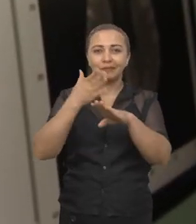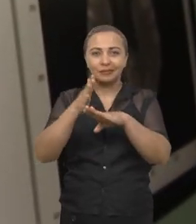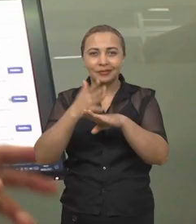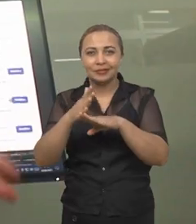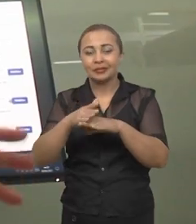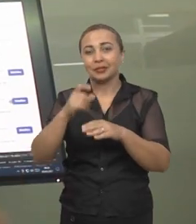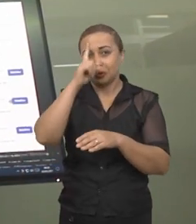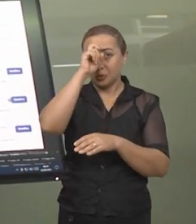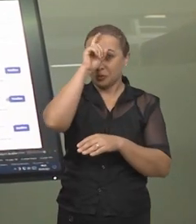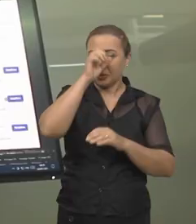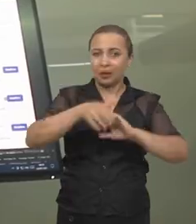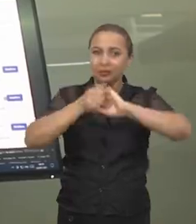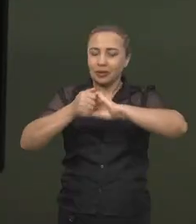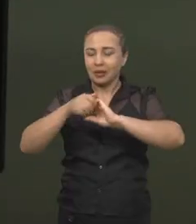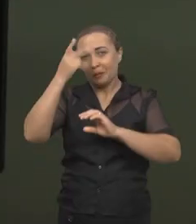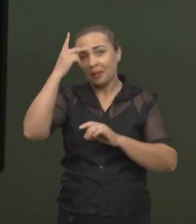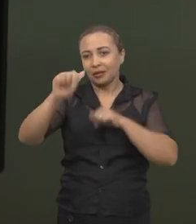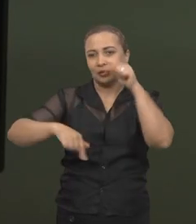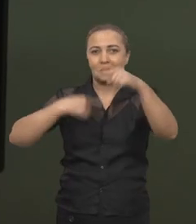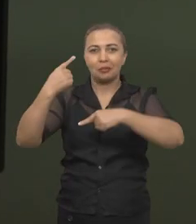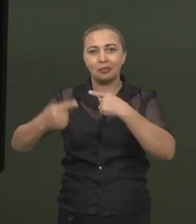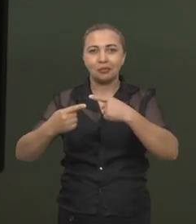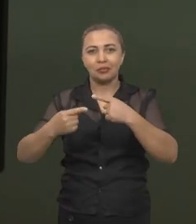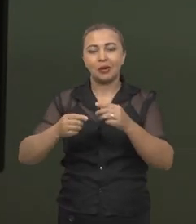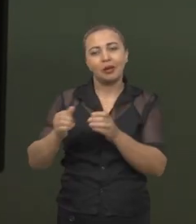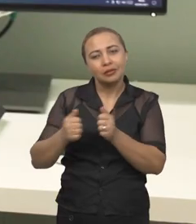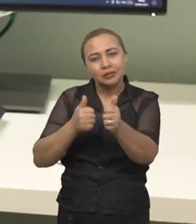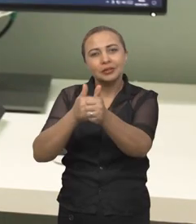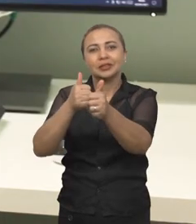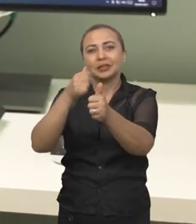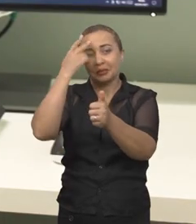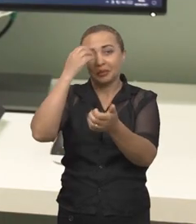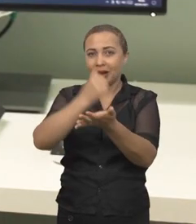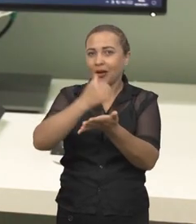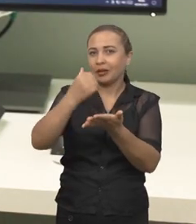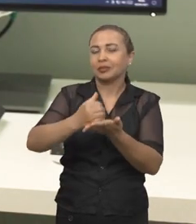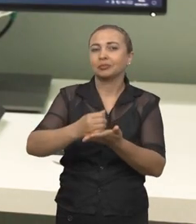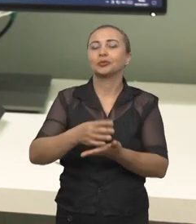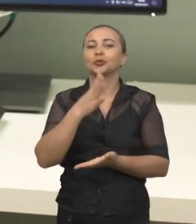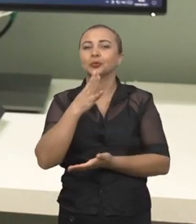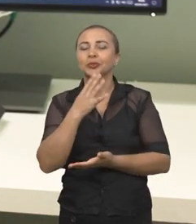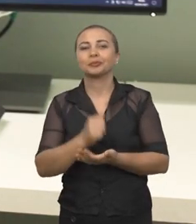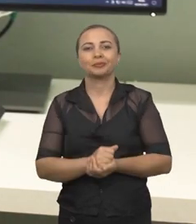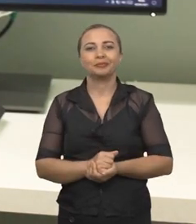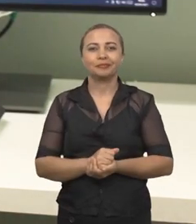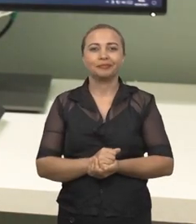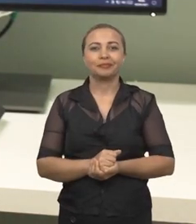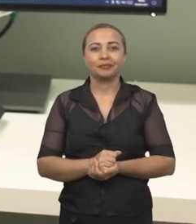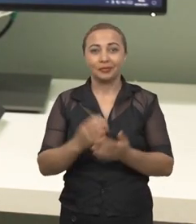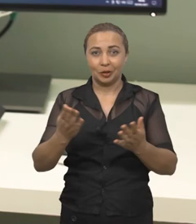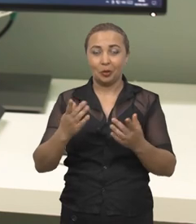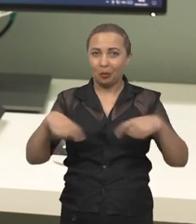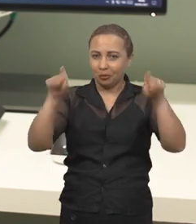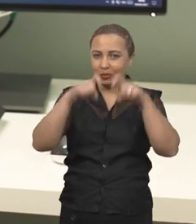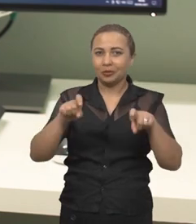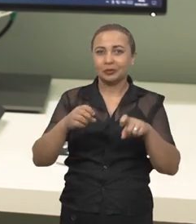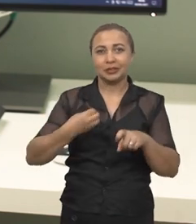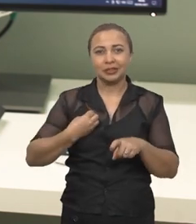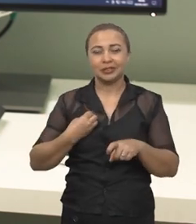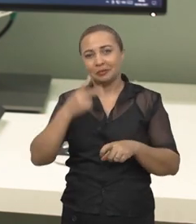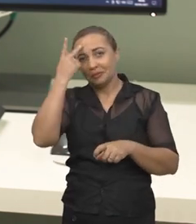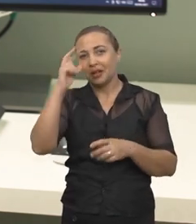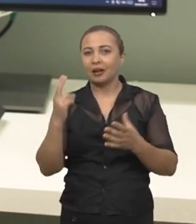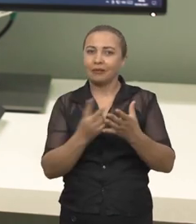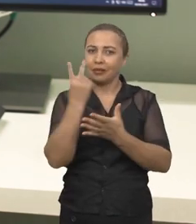parceiros para então seguir o processo de patente a partir de agora o software está no processo de